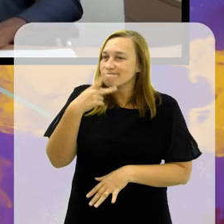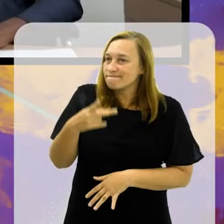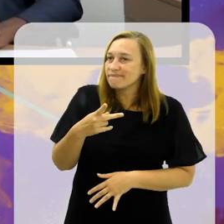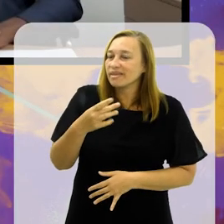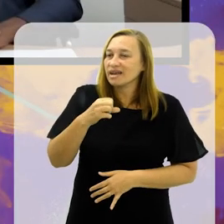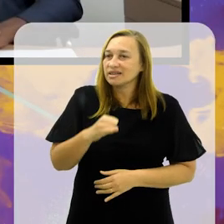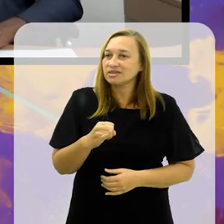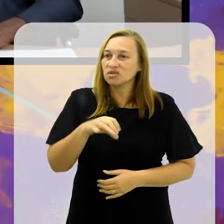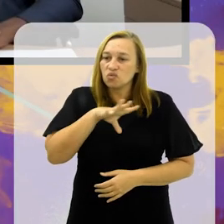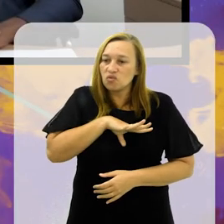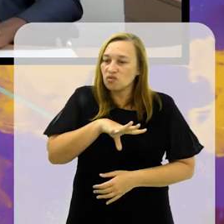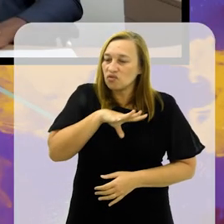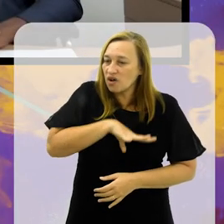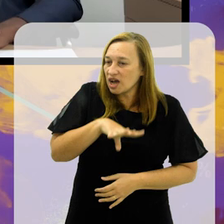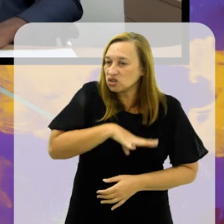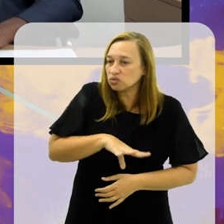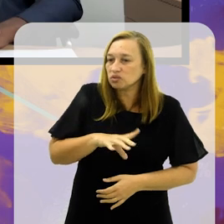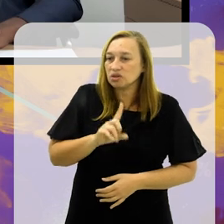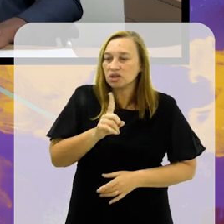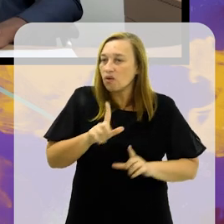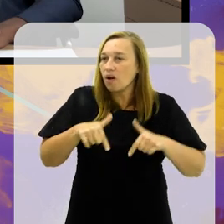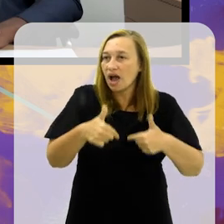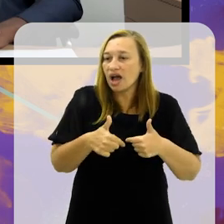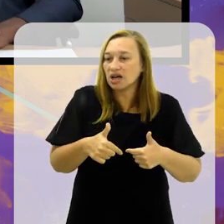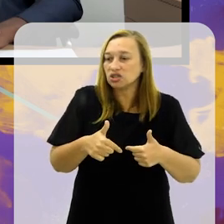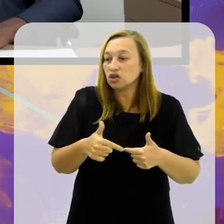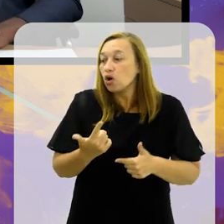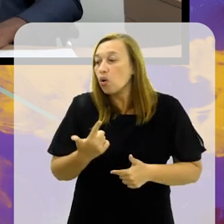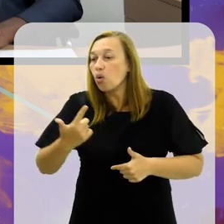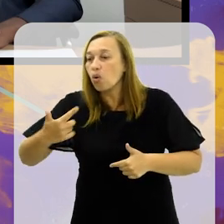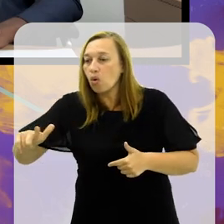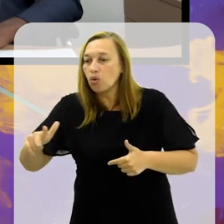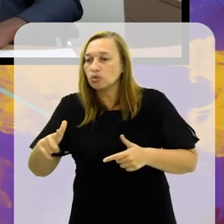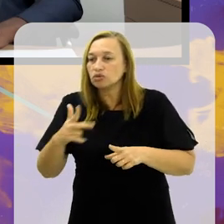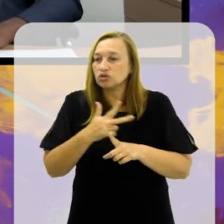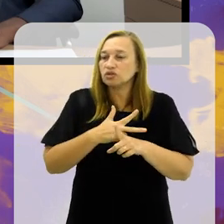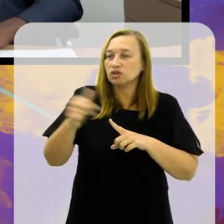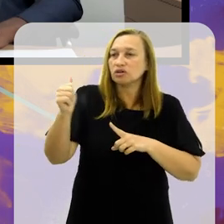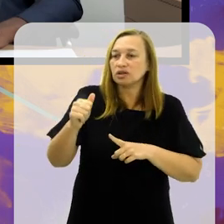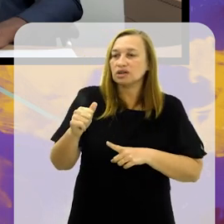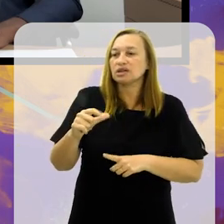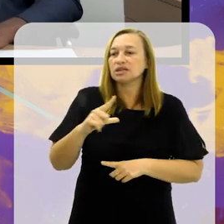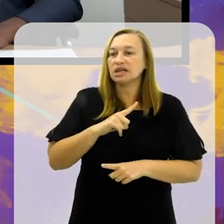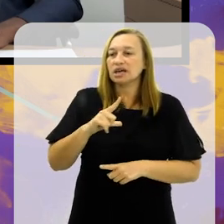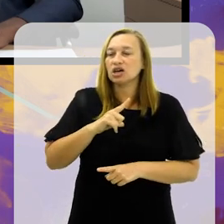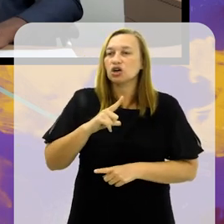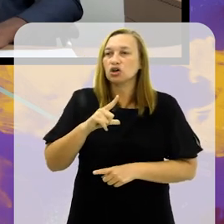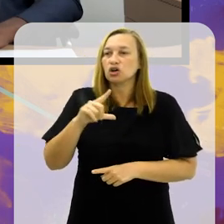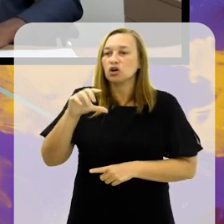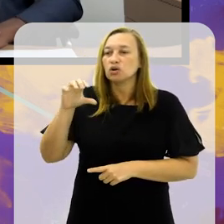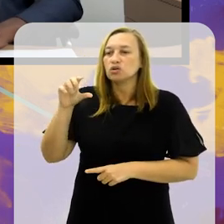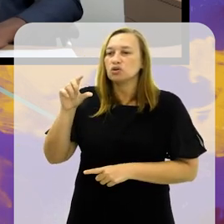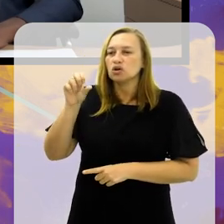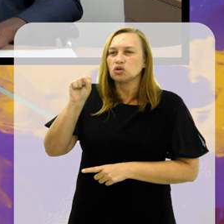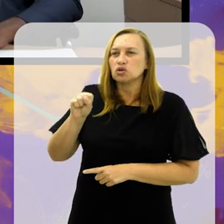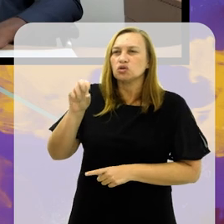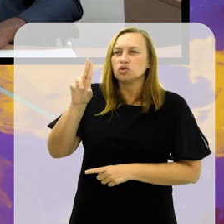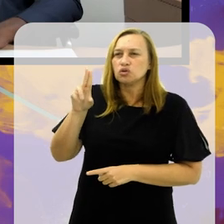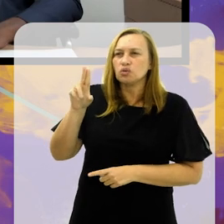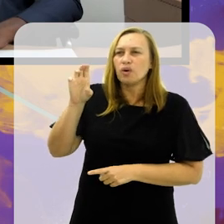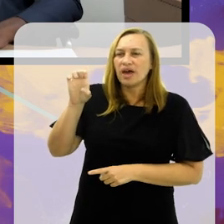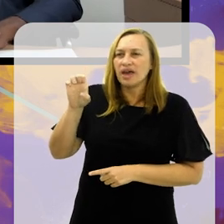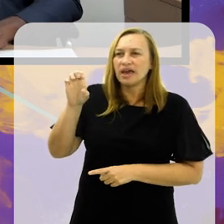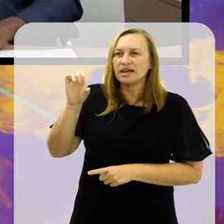costumo dizer, se o Vasco não faz isso no Brasil, os grandes campeões seriam a Suécia, e a gente não teria